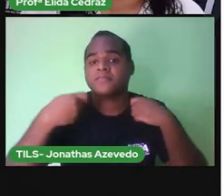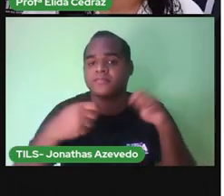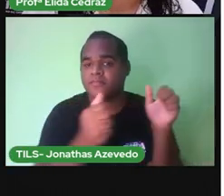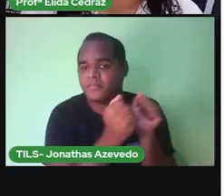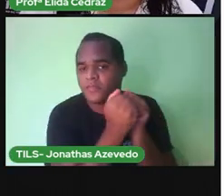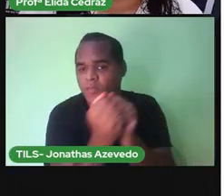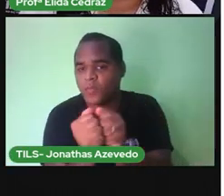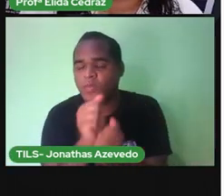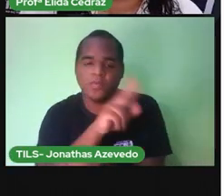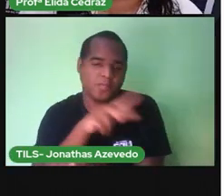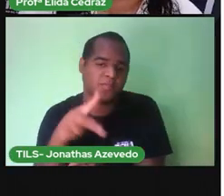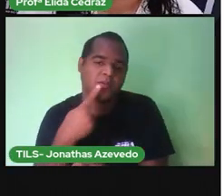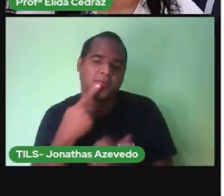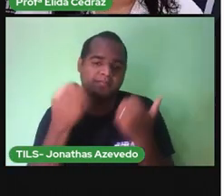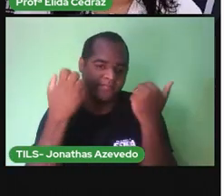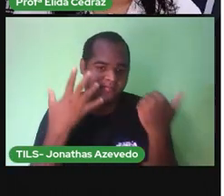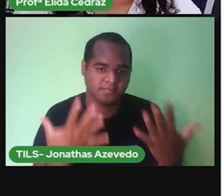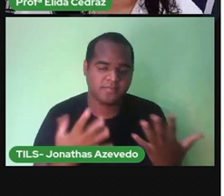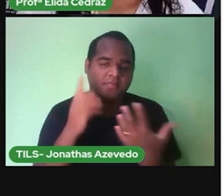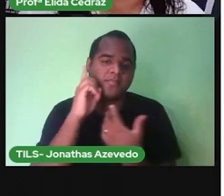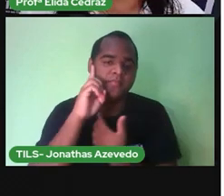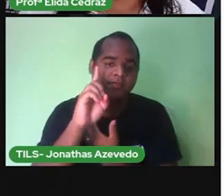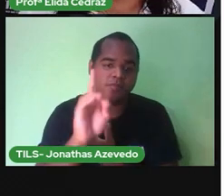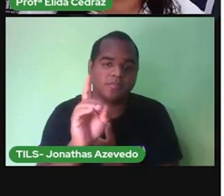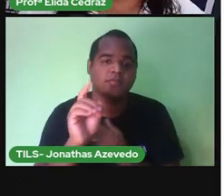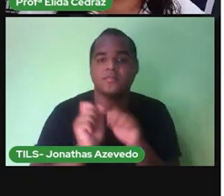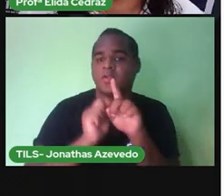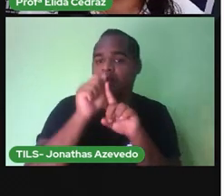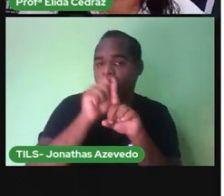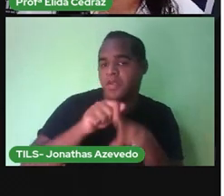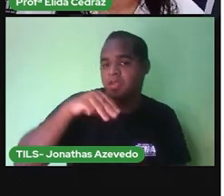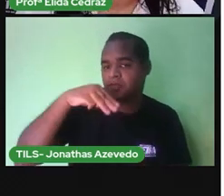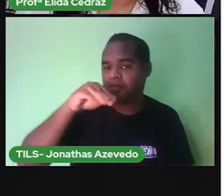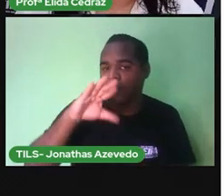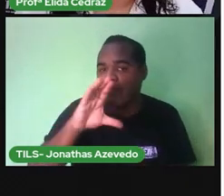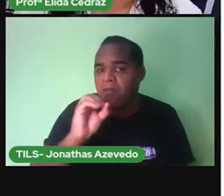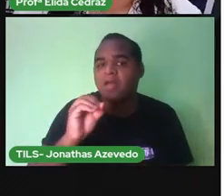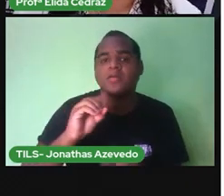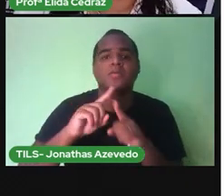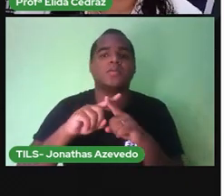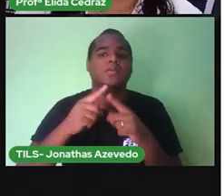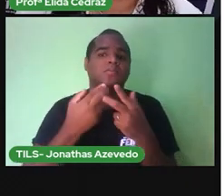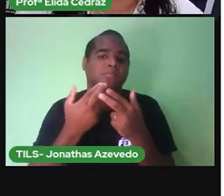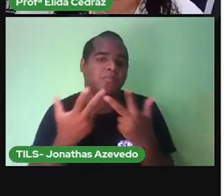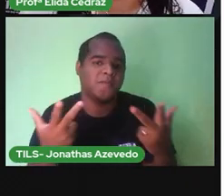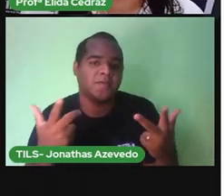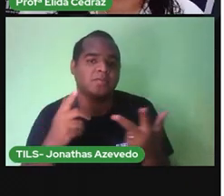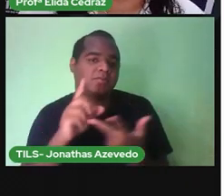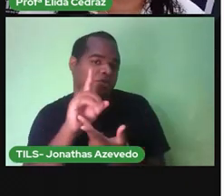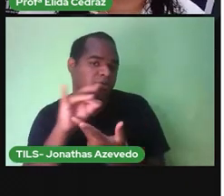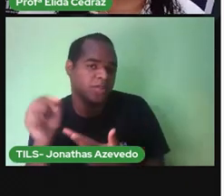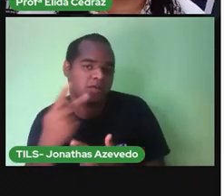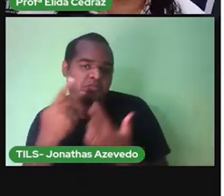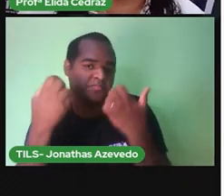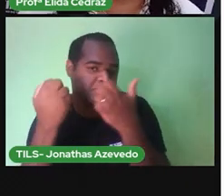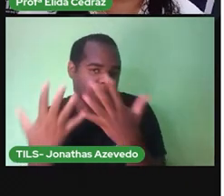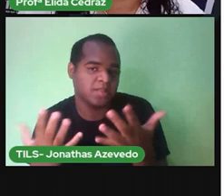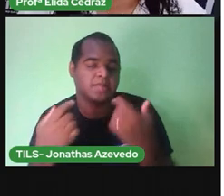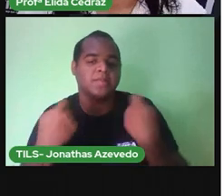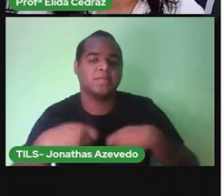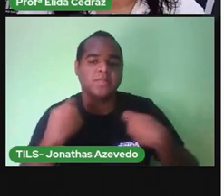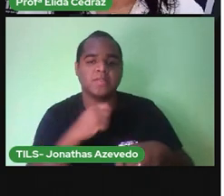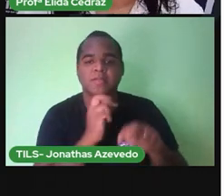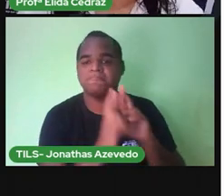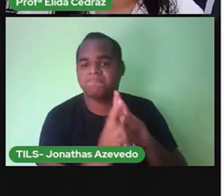marcando aí os dias do mês de maio, os dias que nós temos aula, o dia que você tem que entregar uma tarefinha para a